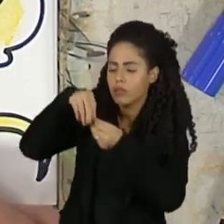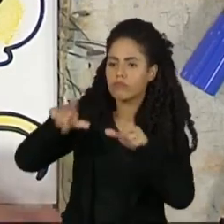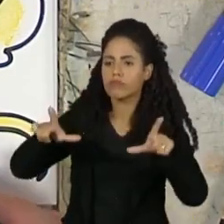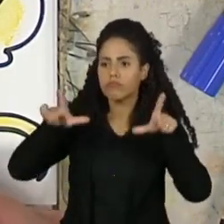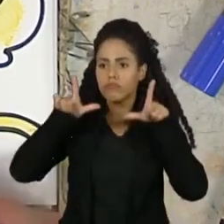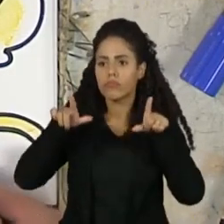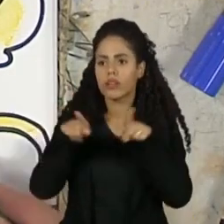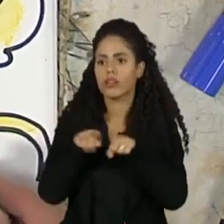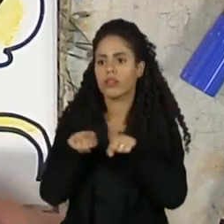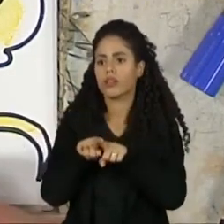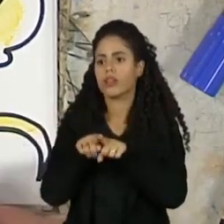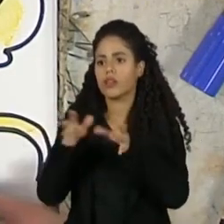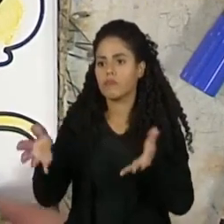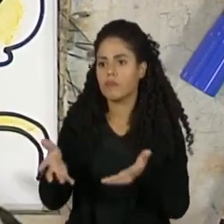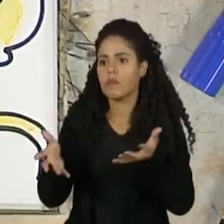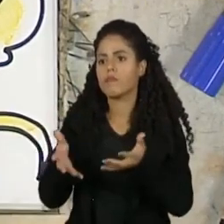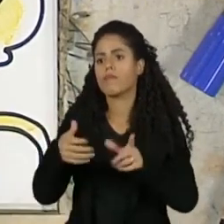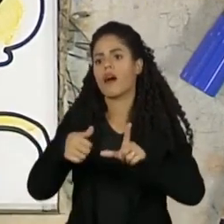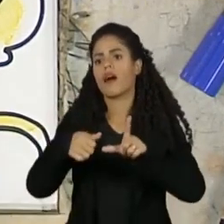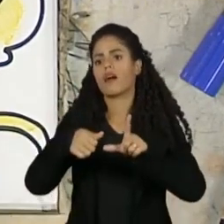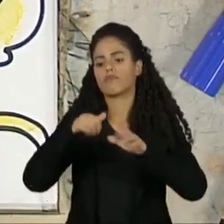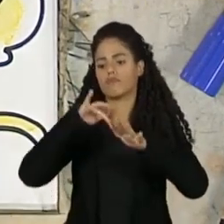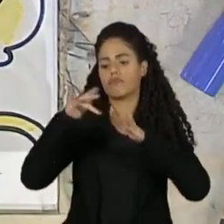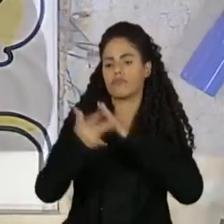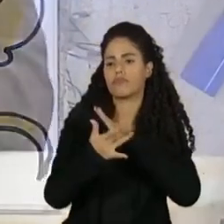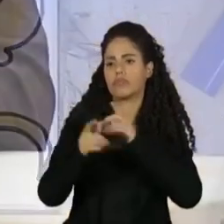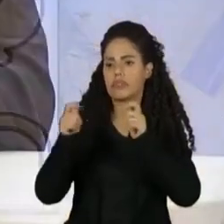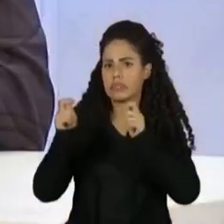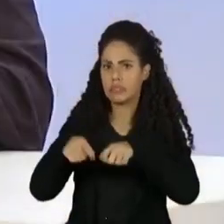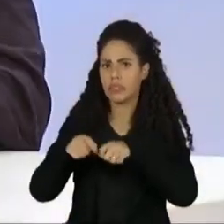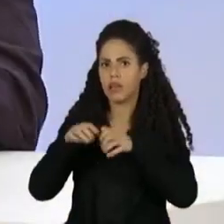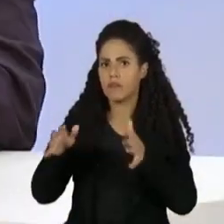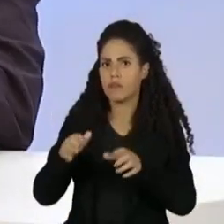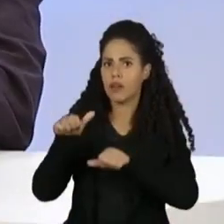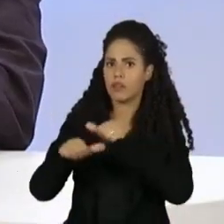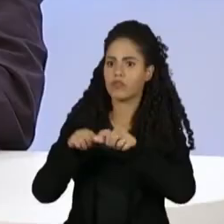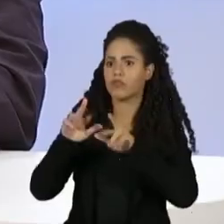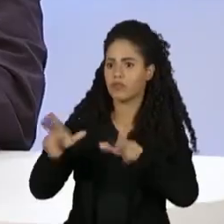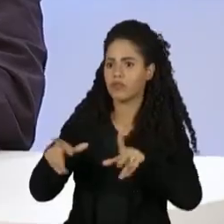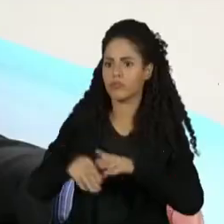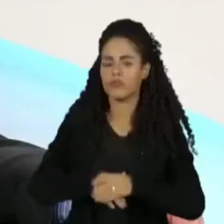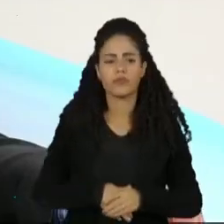também agir nas mídias sociais. Há outras possibilidades de iniciativas como essa?